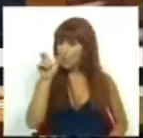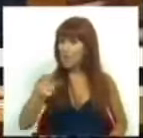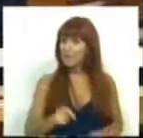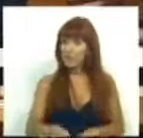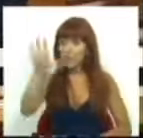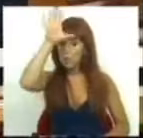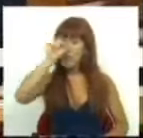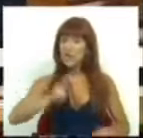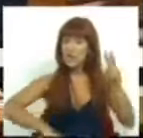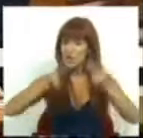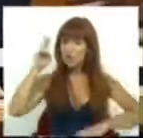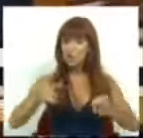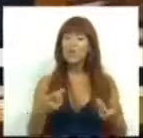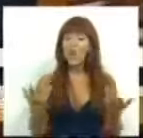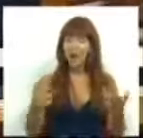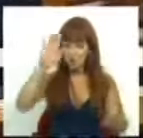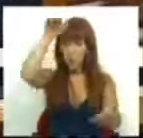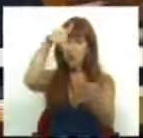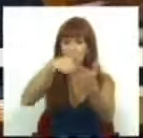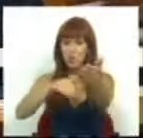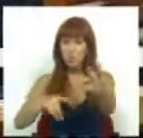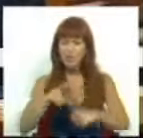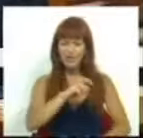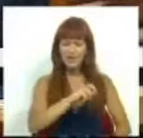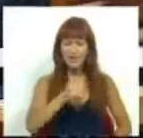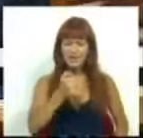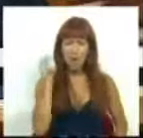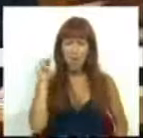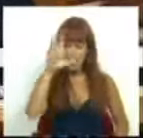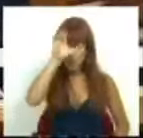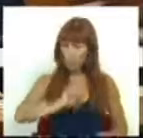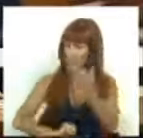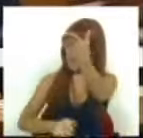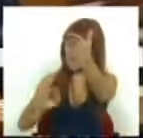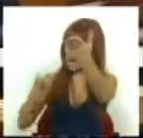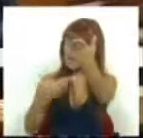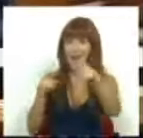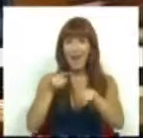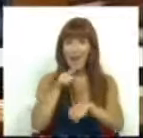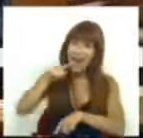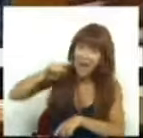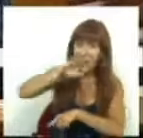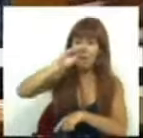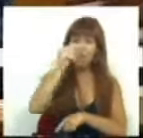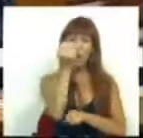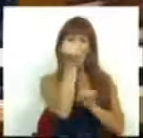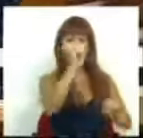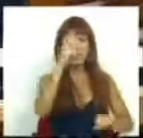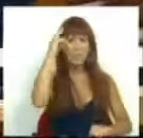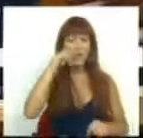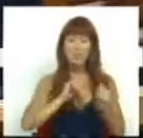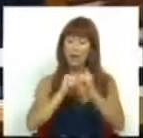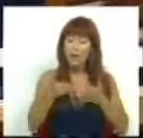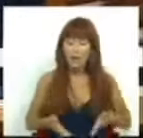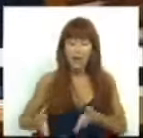do Ministro das Finanças. Eis o resultado de 35 anos de governação do PSD naquela região autónoma. Do